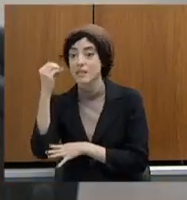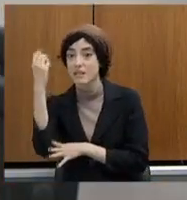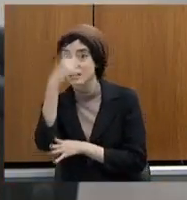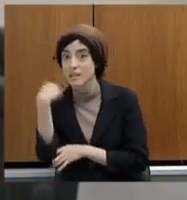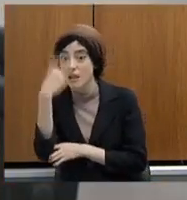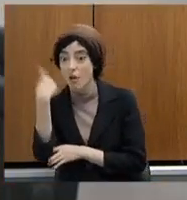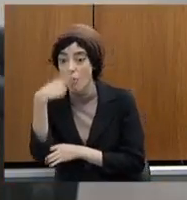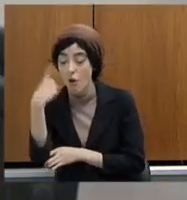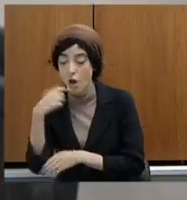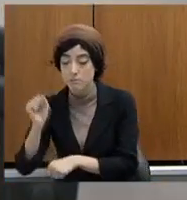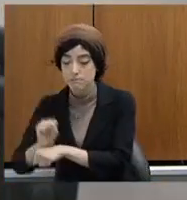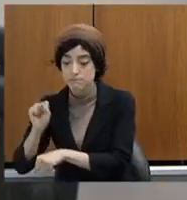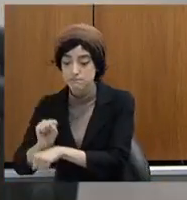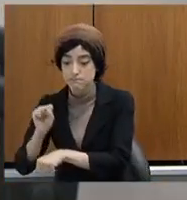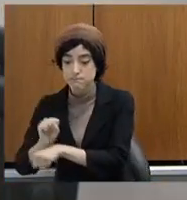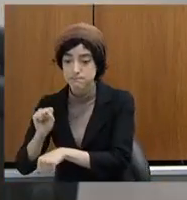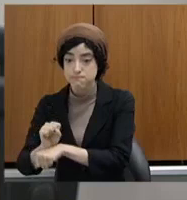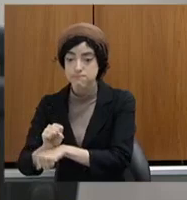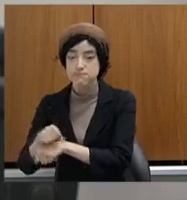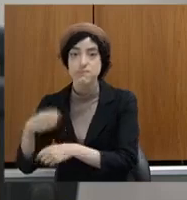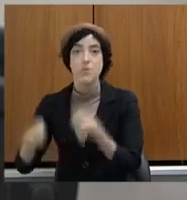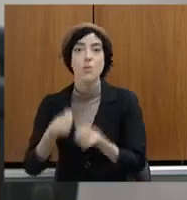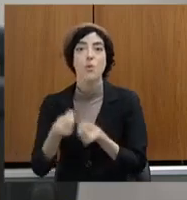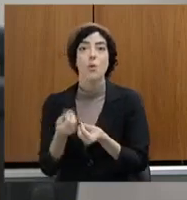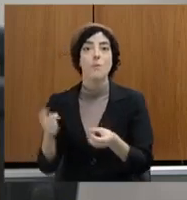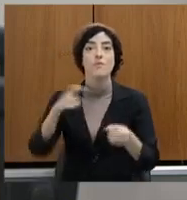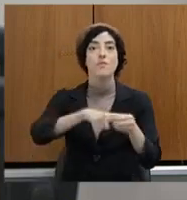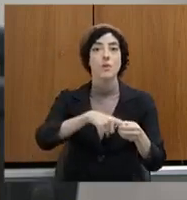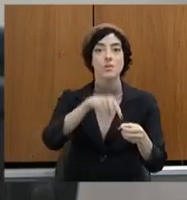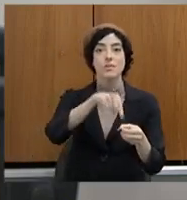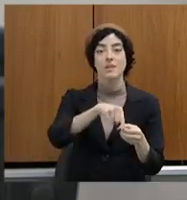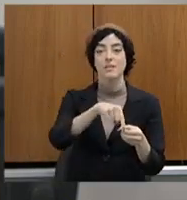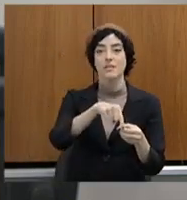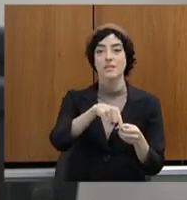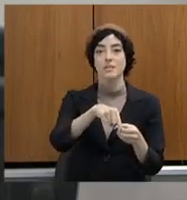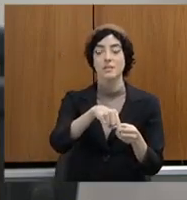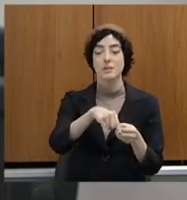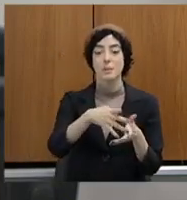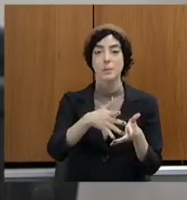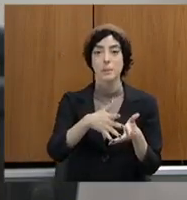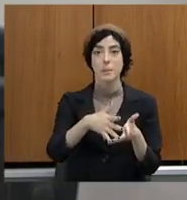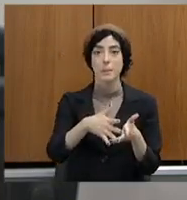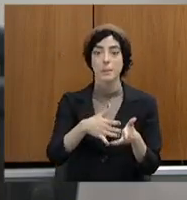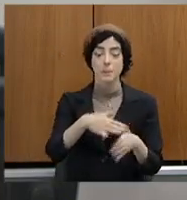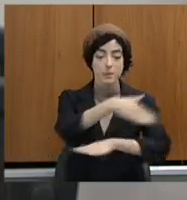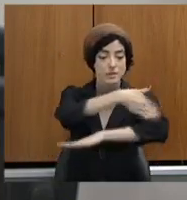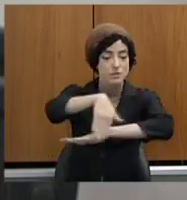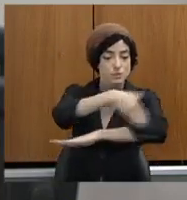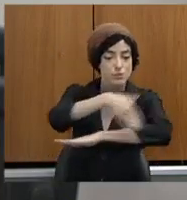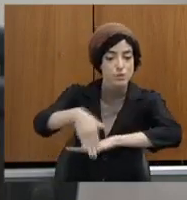fazer polícia ostensiva? Aí, fala assim, não, o plantão digital resolve. E se não tiver o efetivo suficiente?